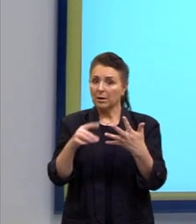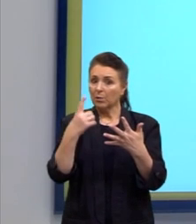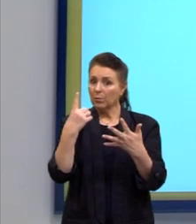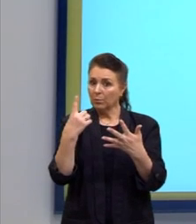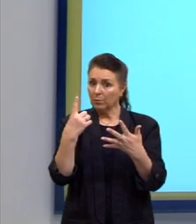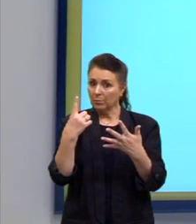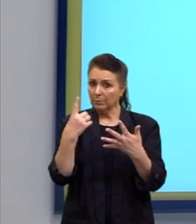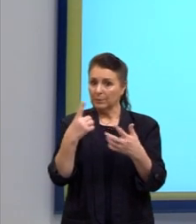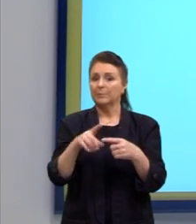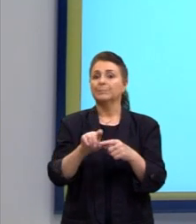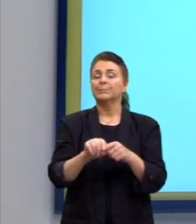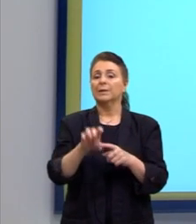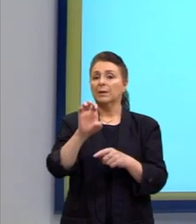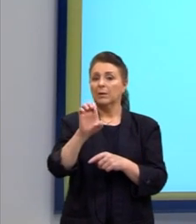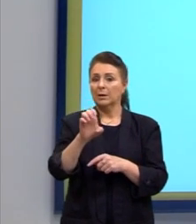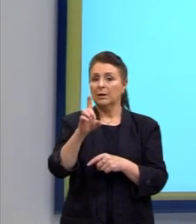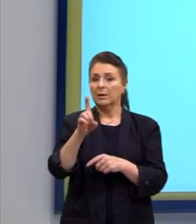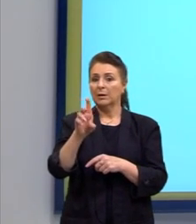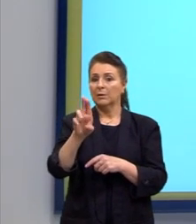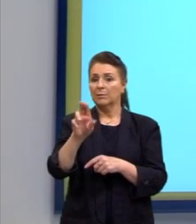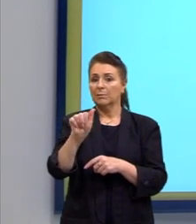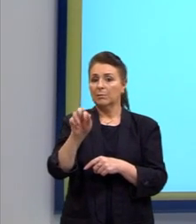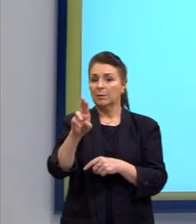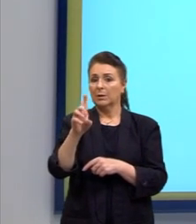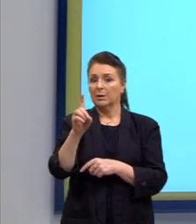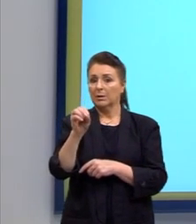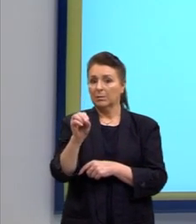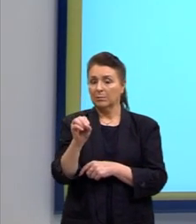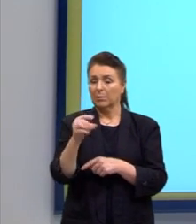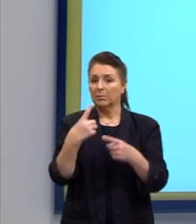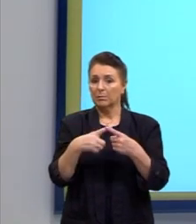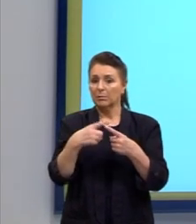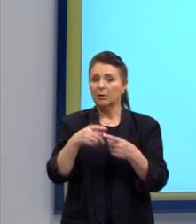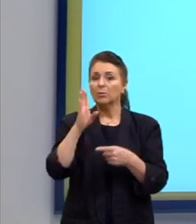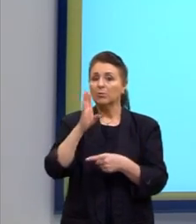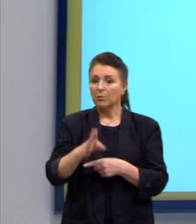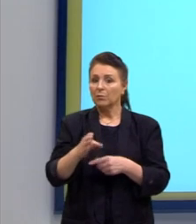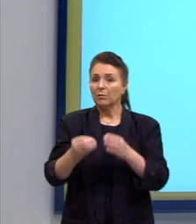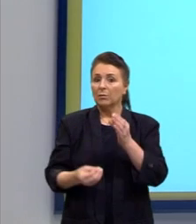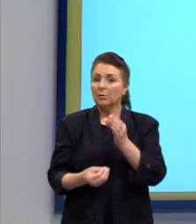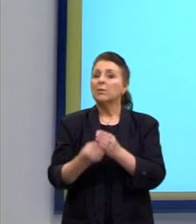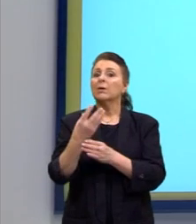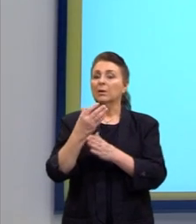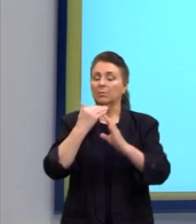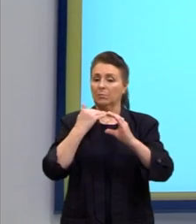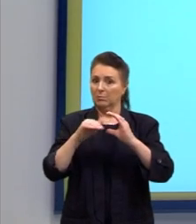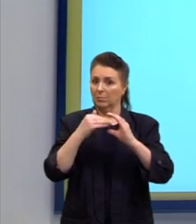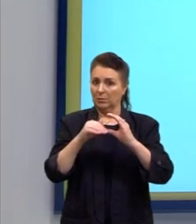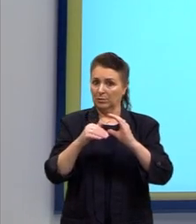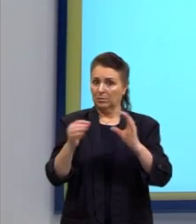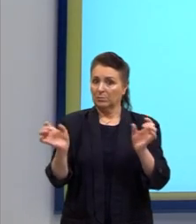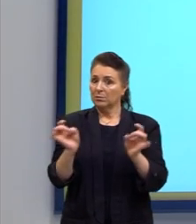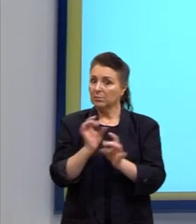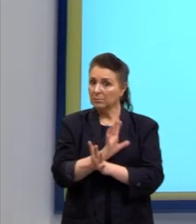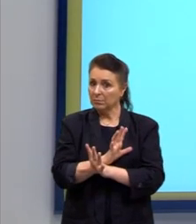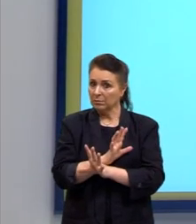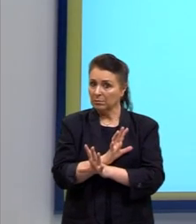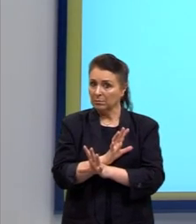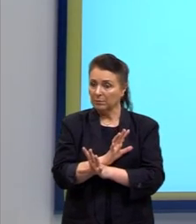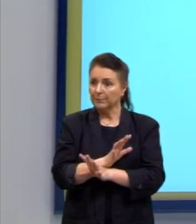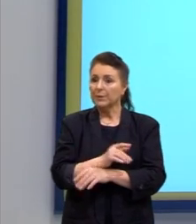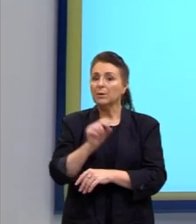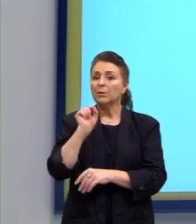seria o Eduardo, né? Exatamente nessa ordem, porque já foi criado o e-mail assim. Então, vamos lá. O que a gente